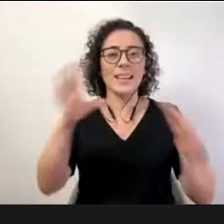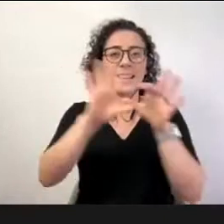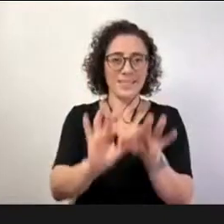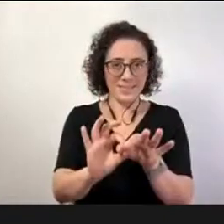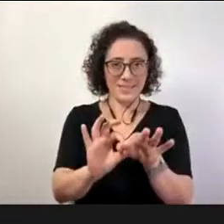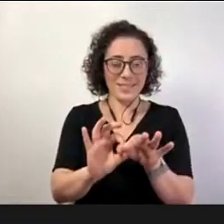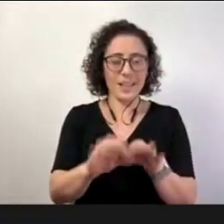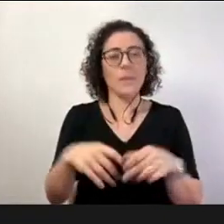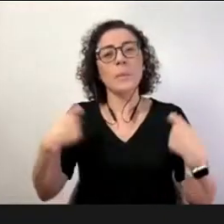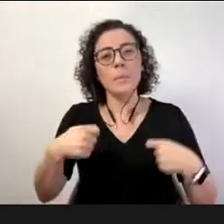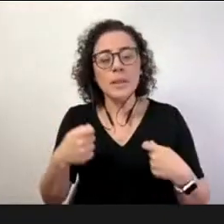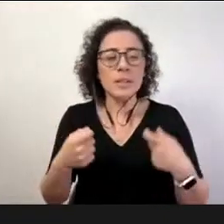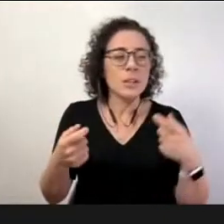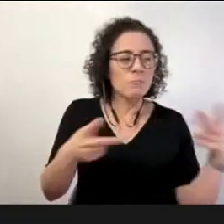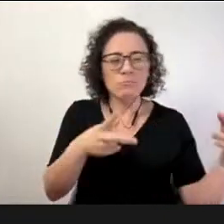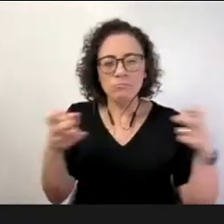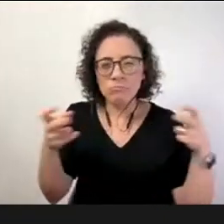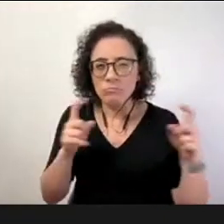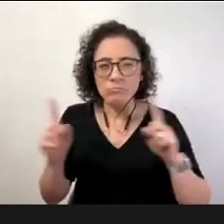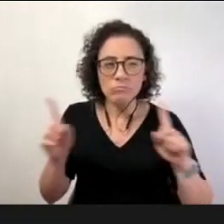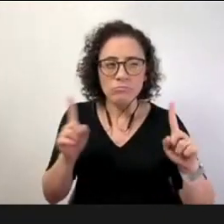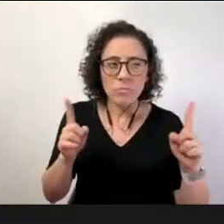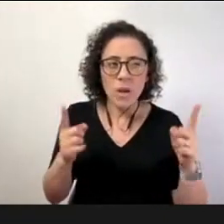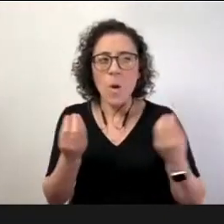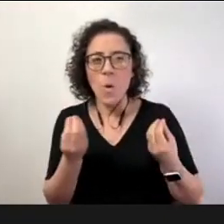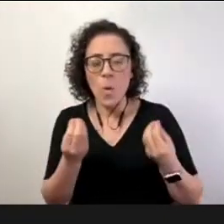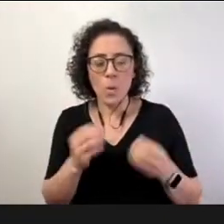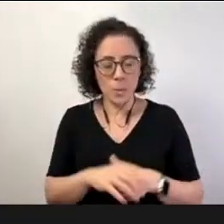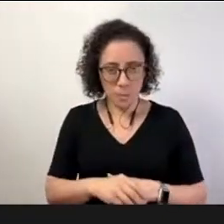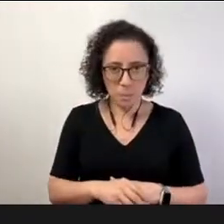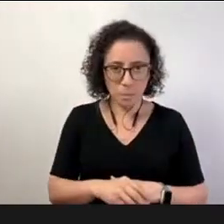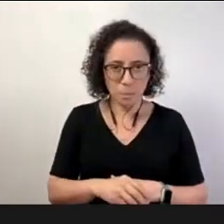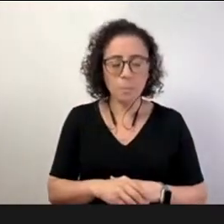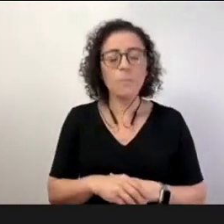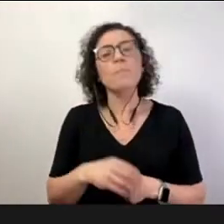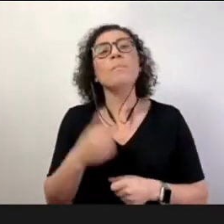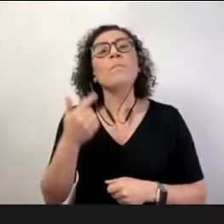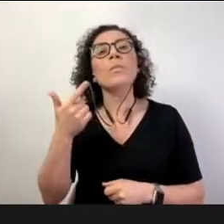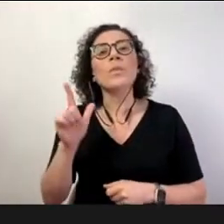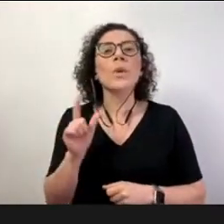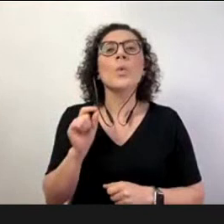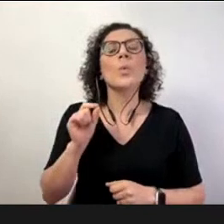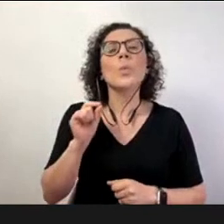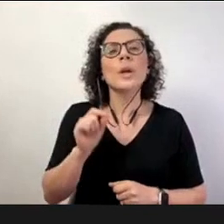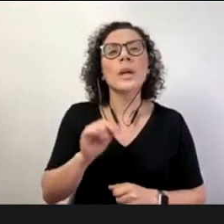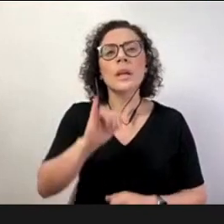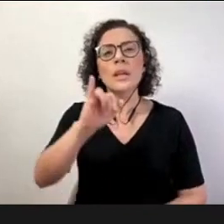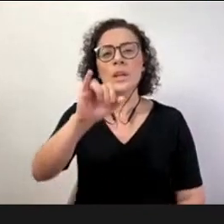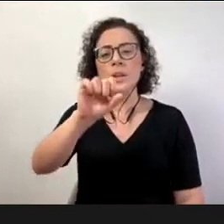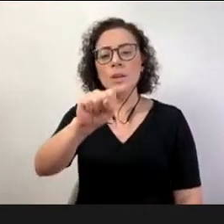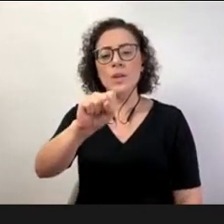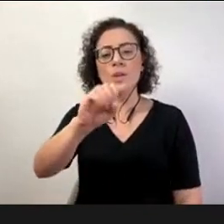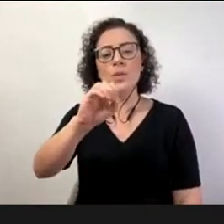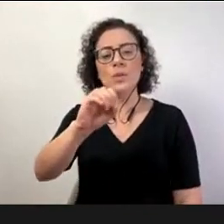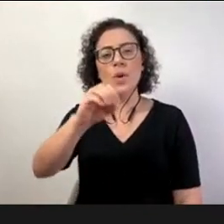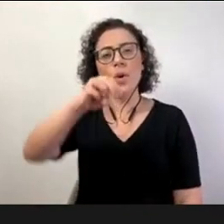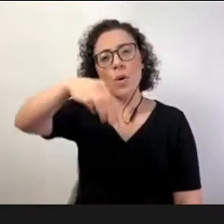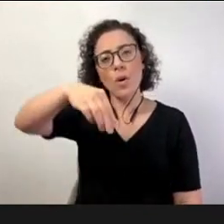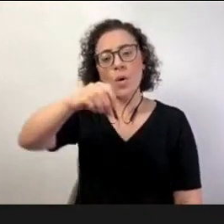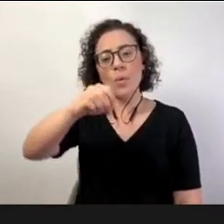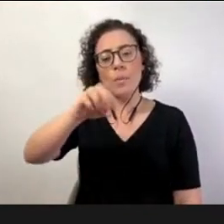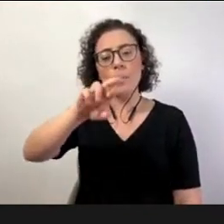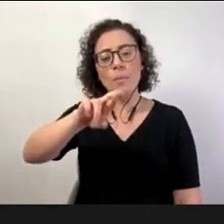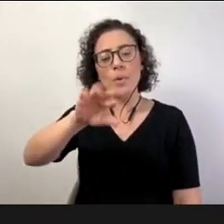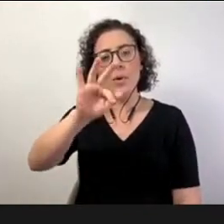formação de professores é o que se chama em teoria o isomorfismo isomorfismo quer dizer que